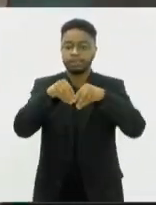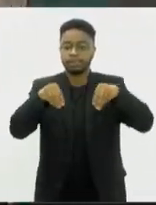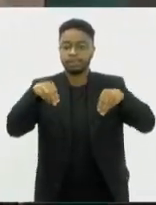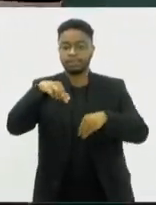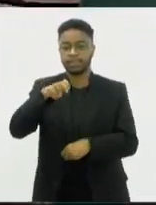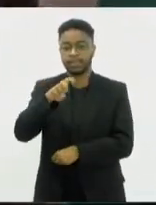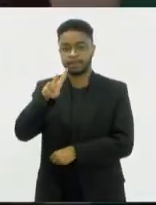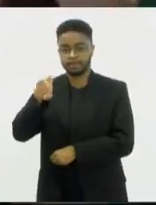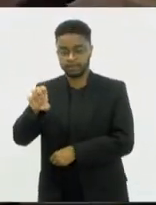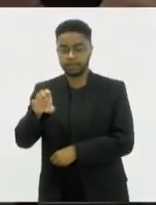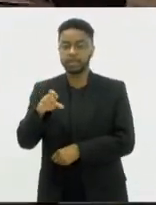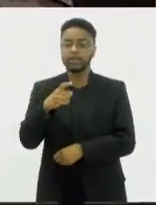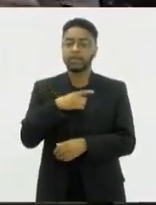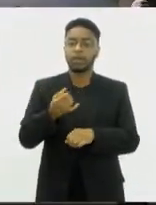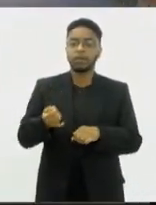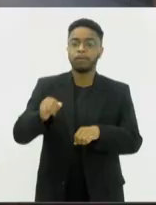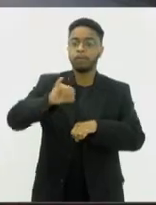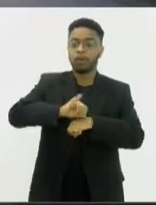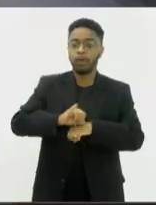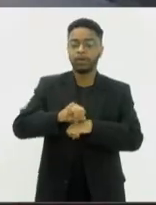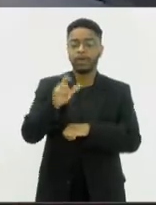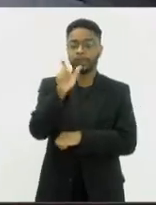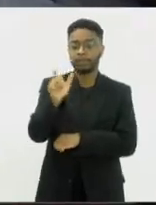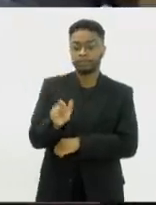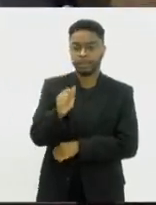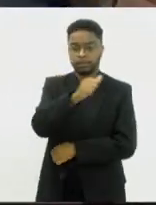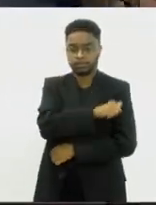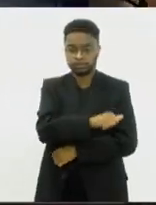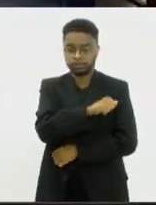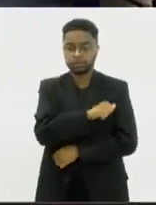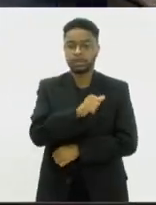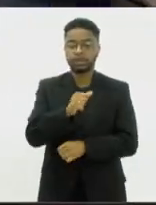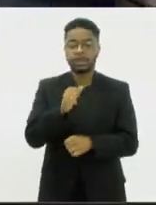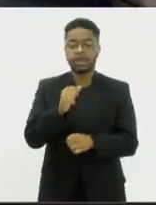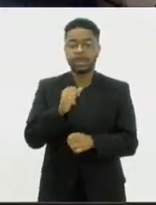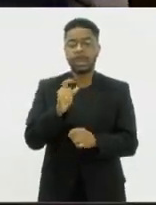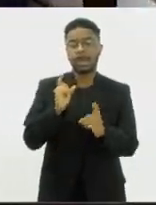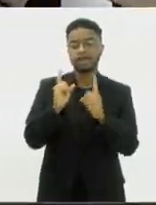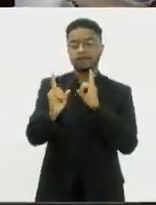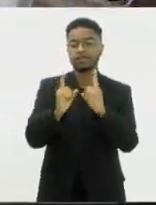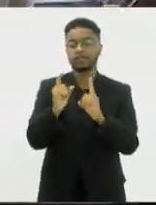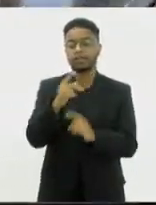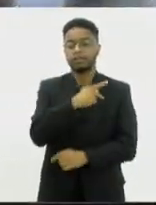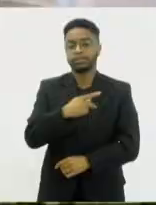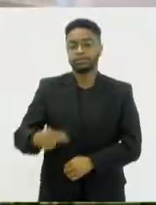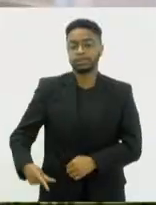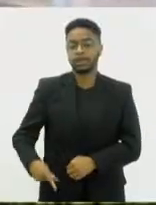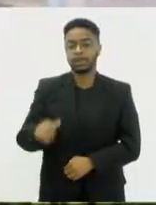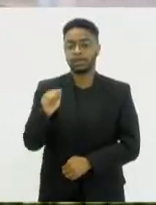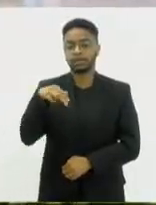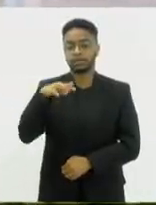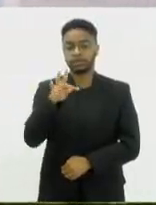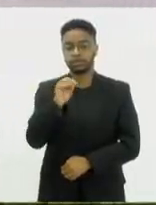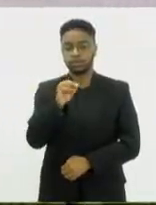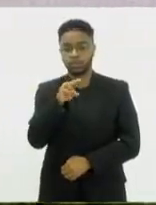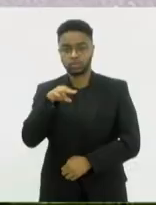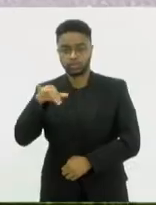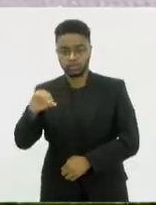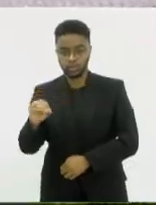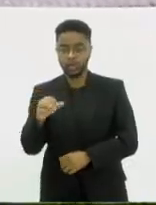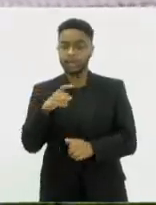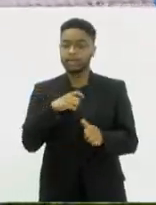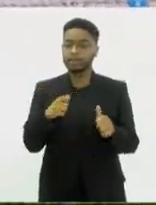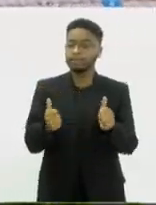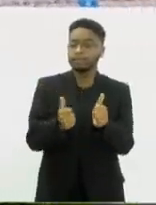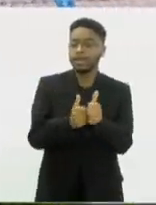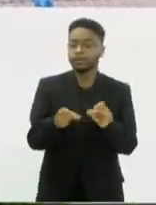Rio, na sede do Consulado Geral da Itália, na Avenida Presidente Antônio Carlos 40, no centro. Ao lado do consulado, na Praça